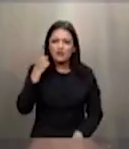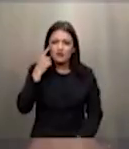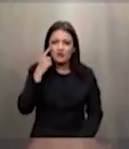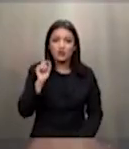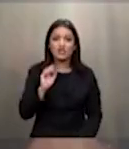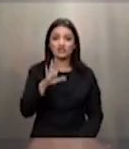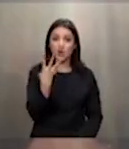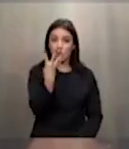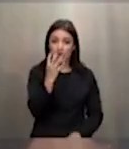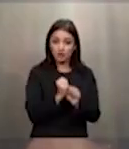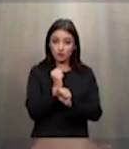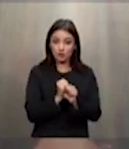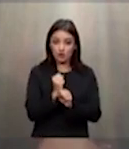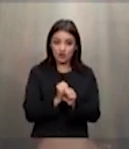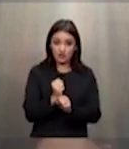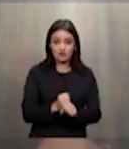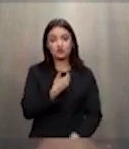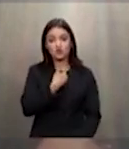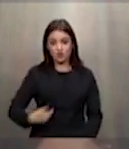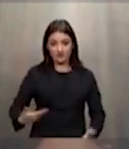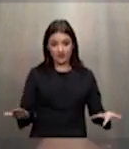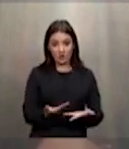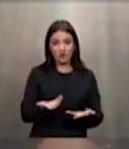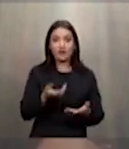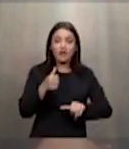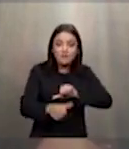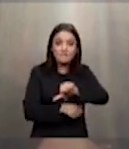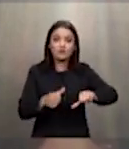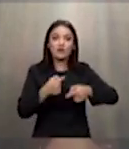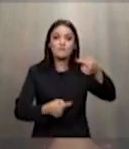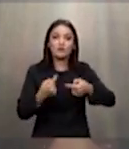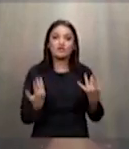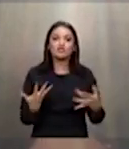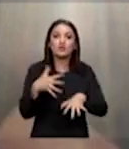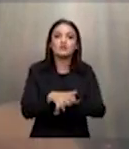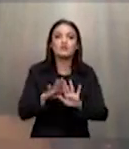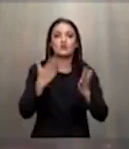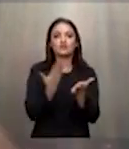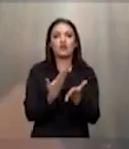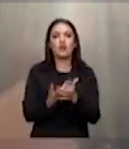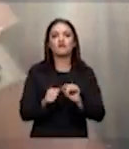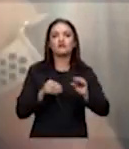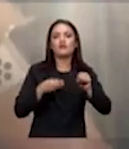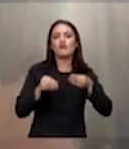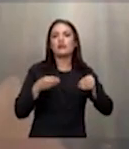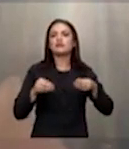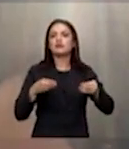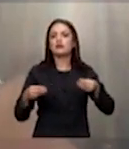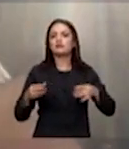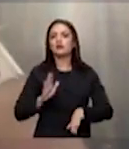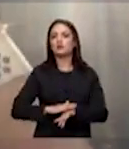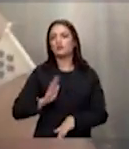quarto ano do atual governo que no momento tenta mudar a política de inclusão escolar flexibilizando aí o princípio